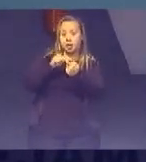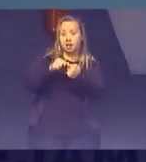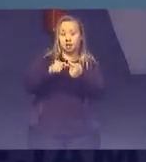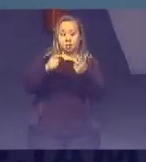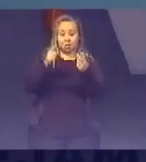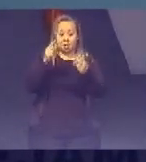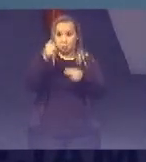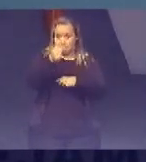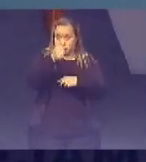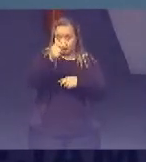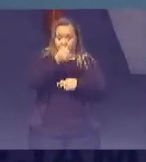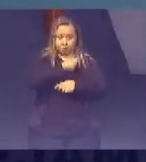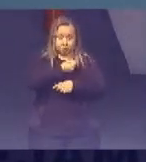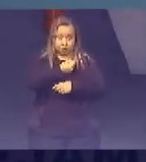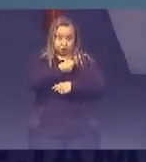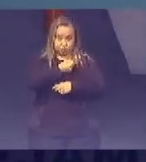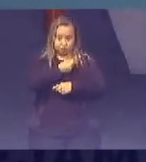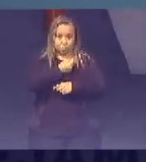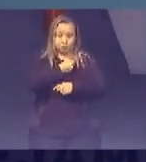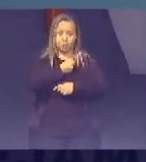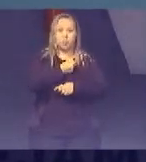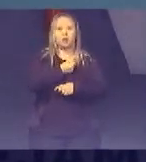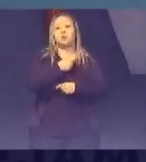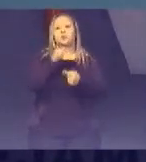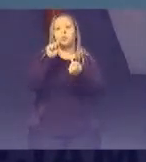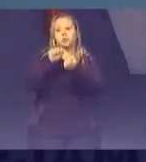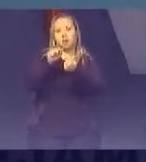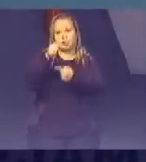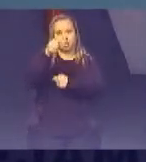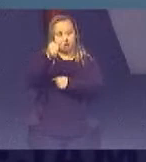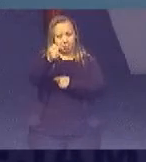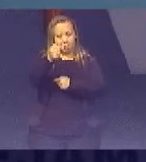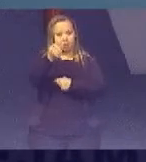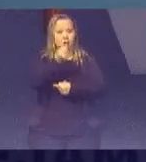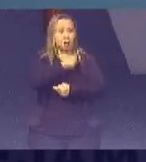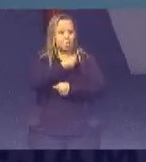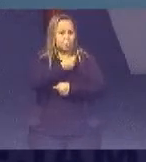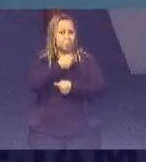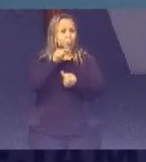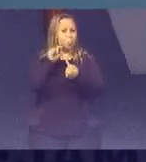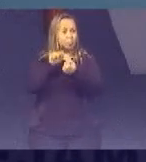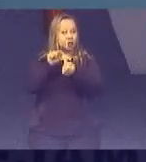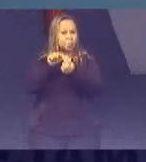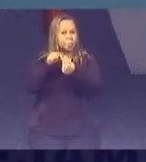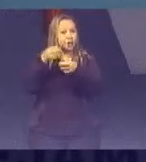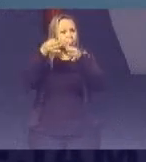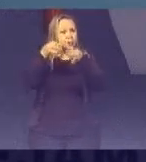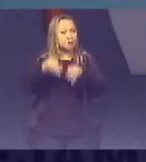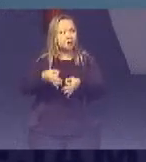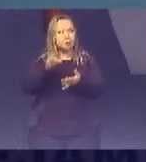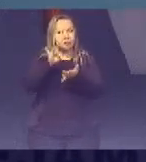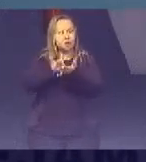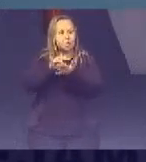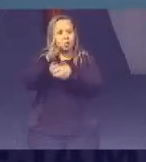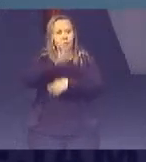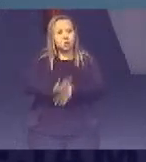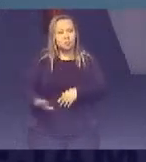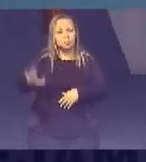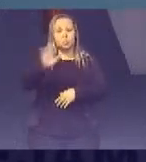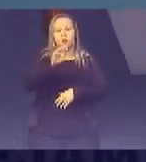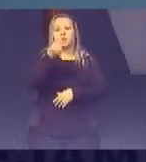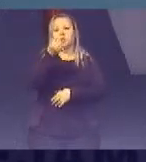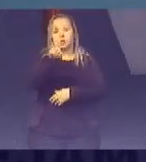7 Número de metas Que se aplicam Ao Brasil 7 Número de metas Que foram adequadas A realidade nacional 6